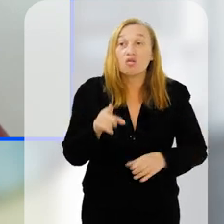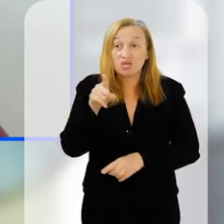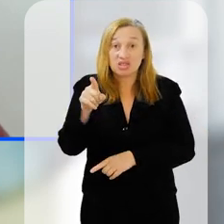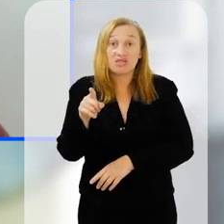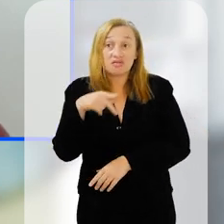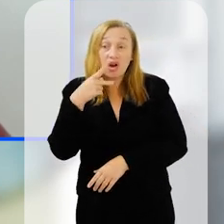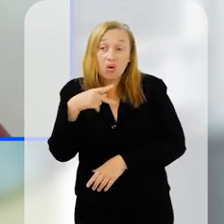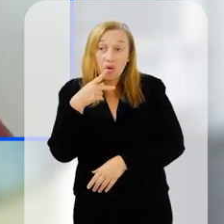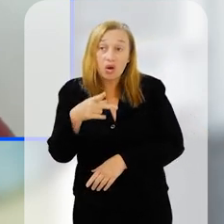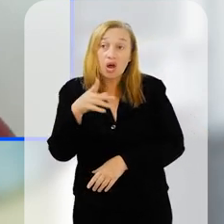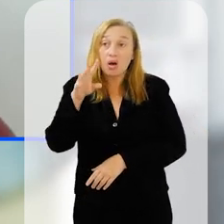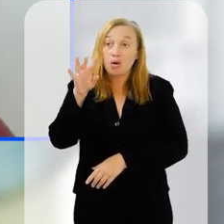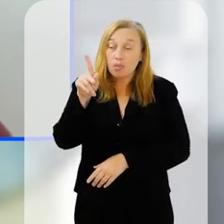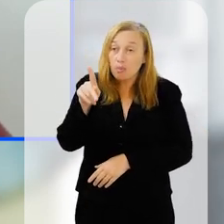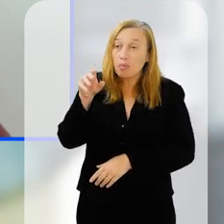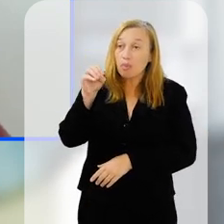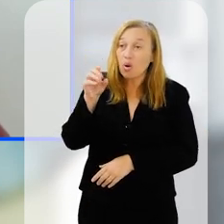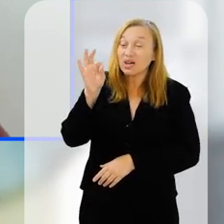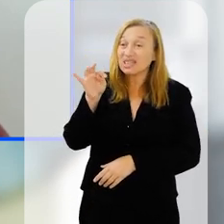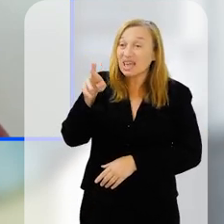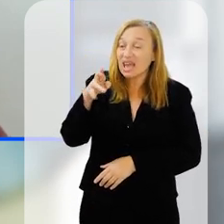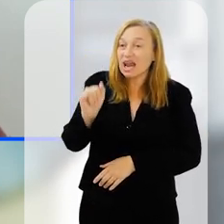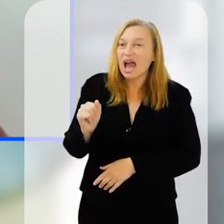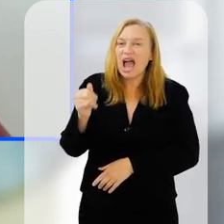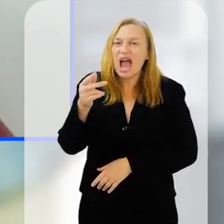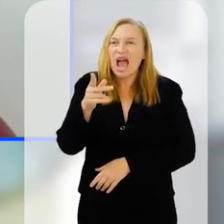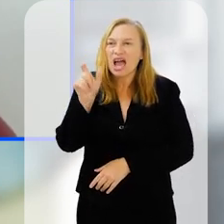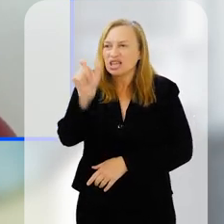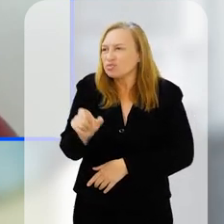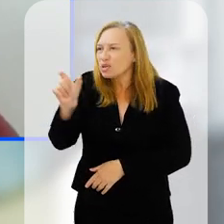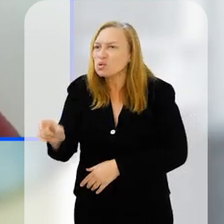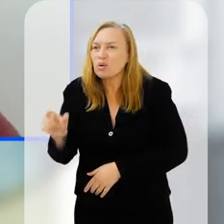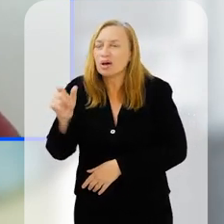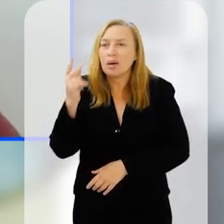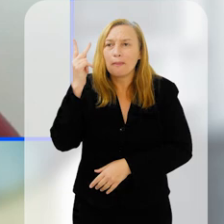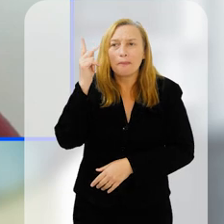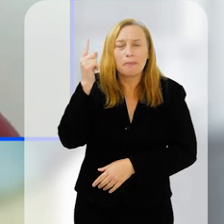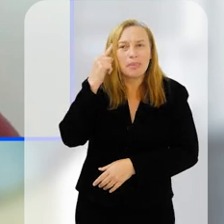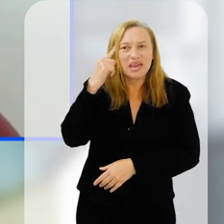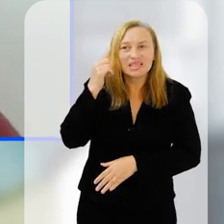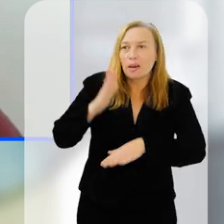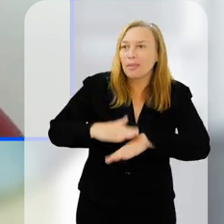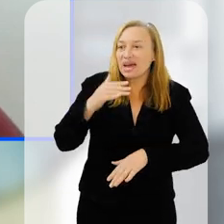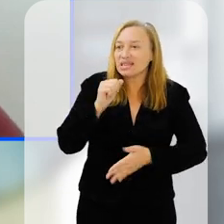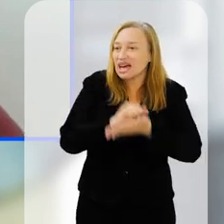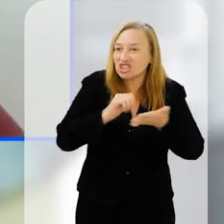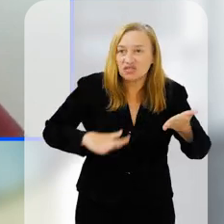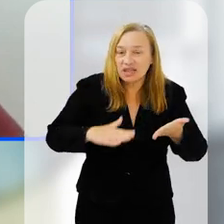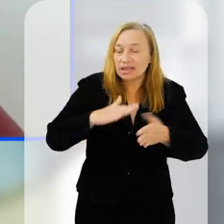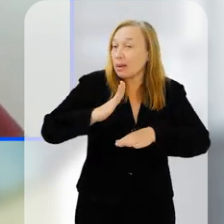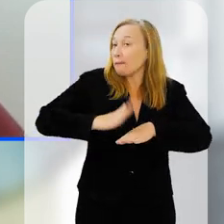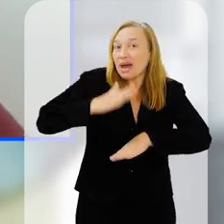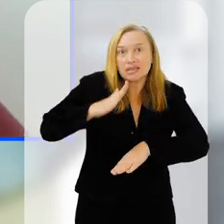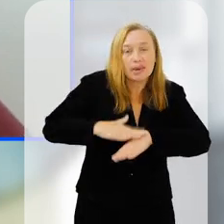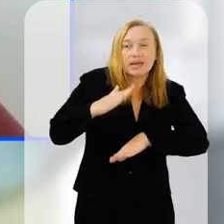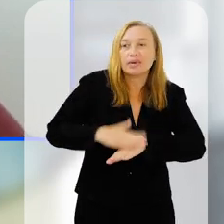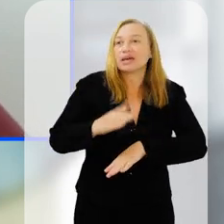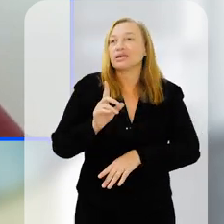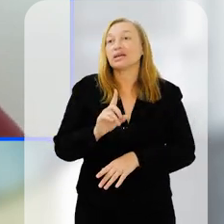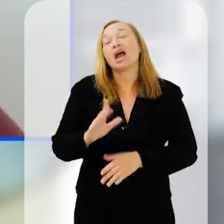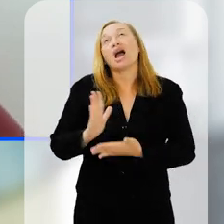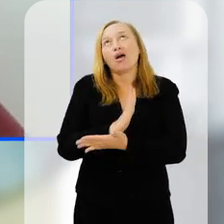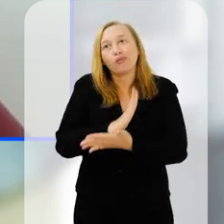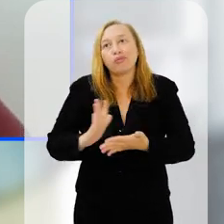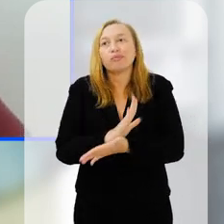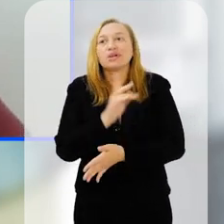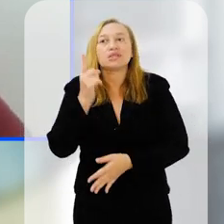Porque, como você mesmo tinha falado, Potilha, as pessoas pensam que mais atividades às quer dizer mais, né? Eu